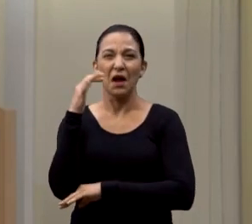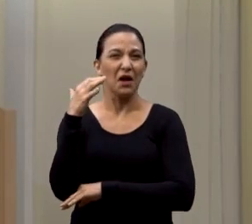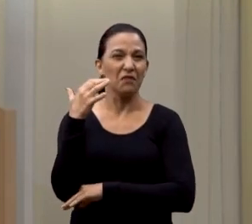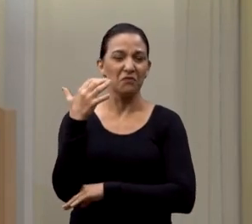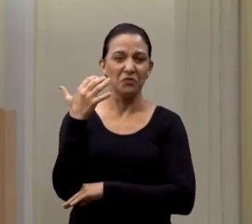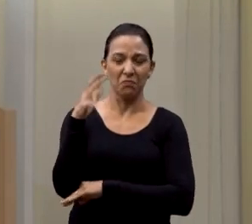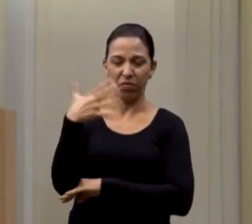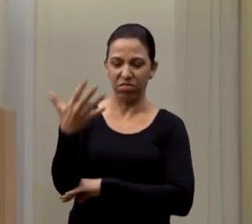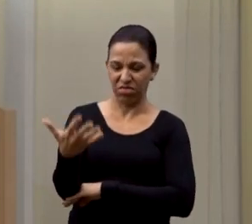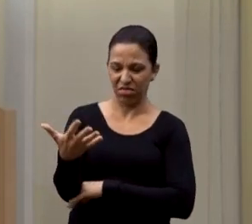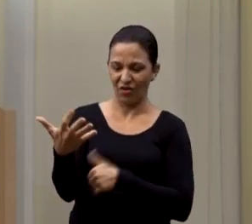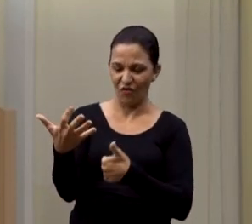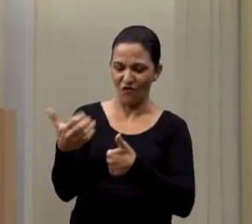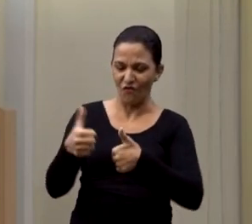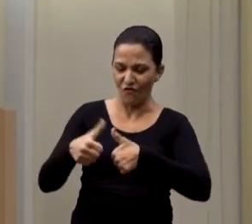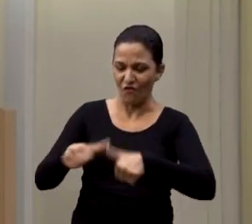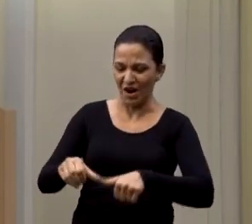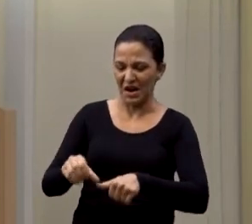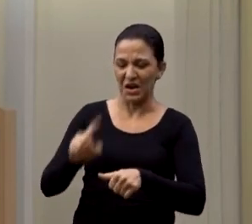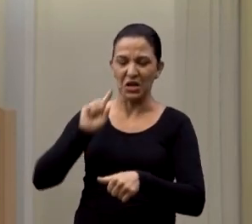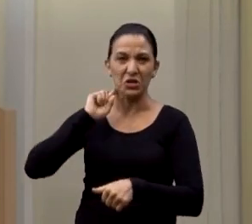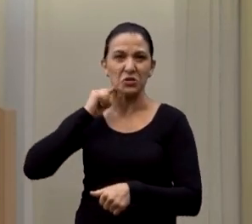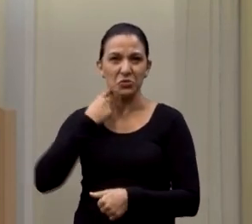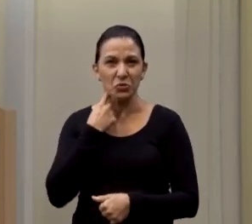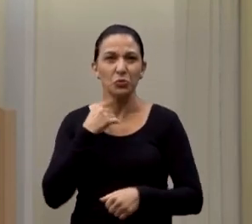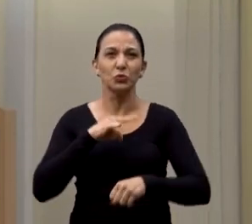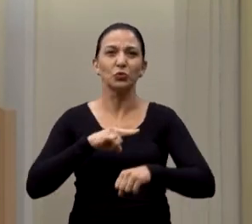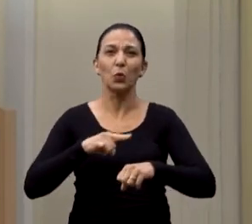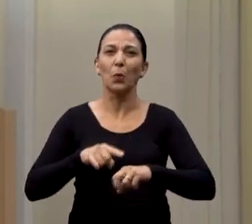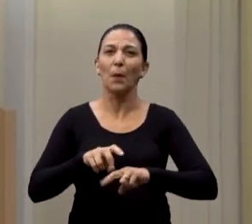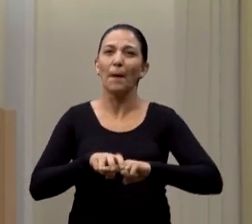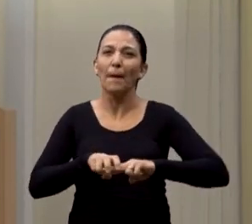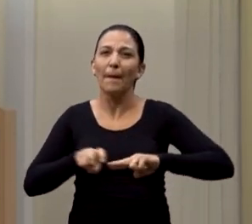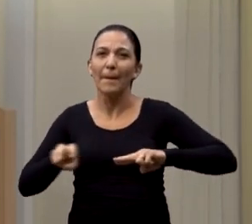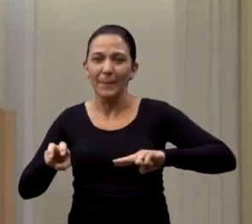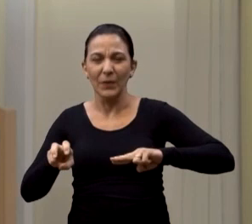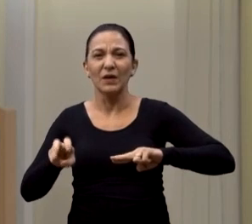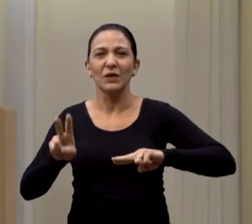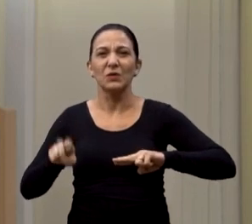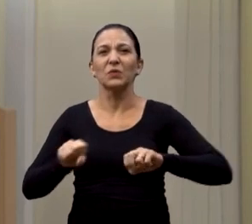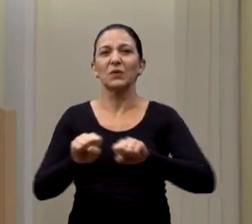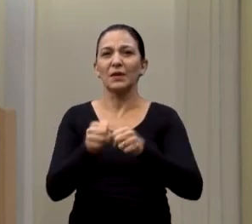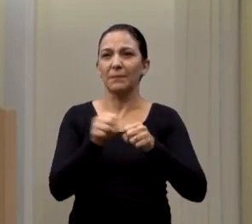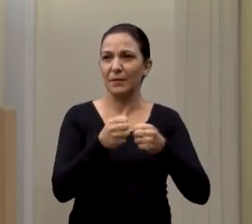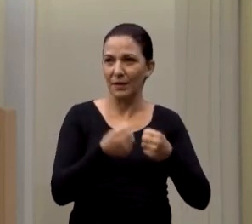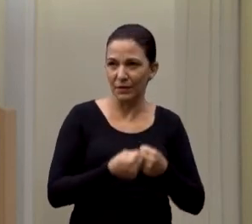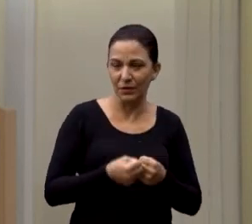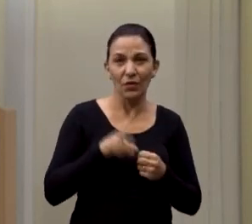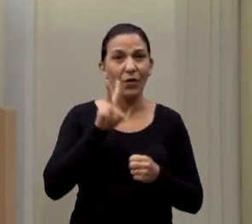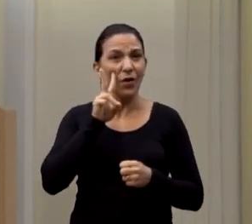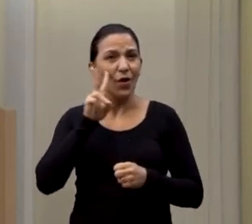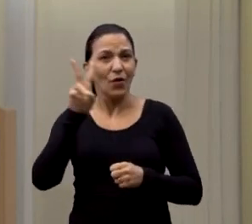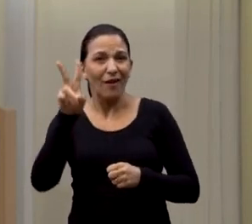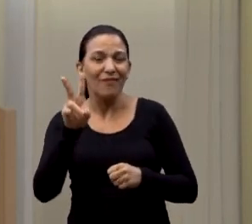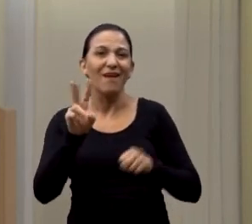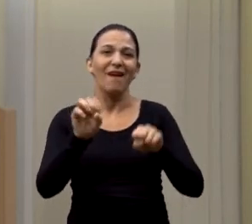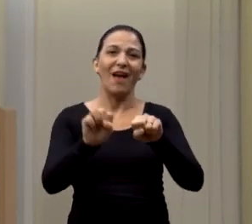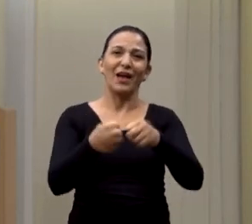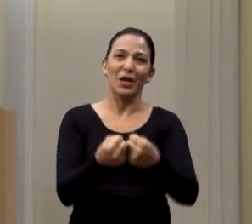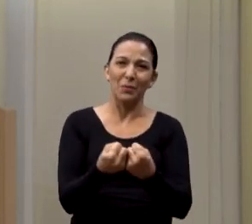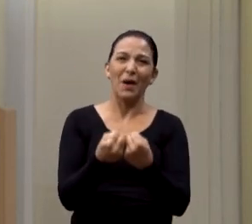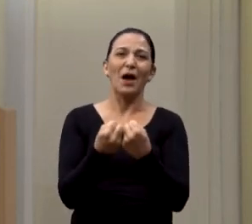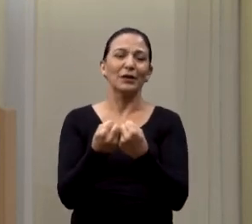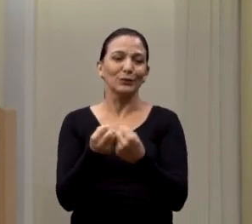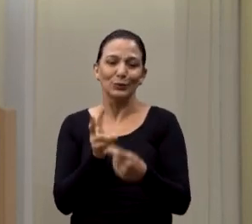levam, e os bancos que os munícipes depredaram. Porque é a lei da janela quebrada, né? A pessoa vê a destruição, ela não